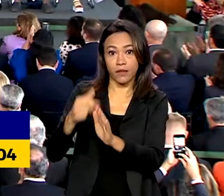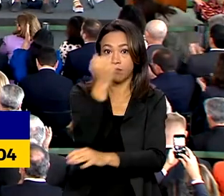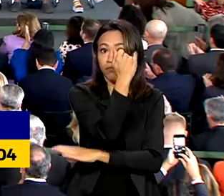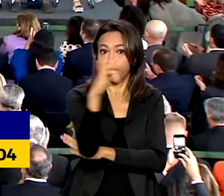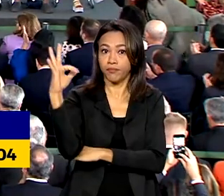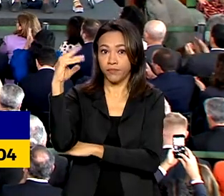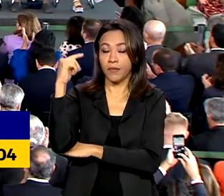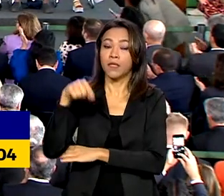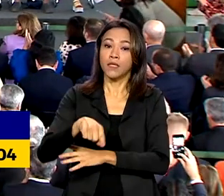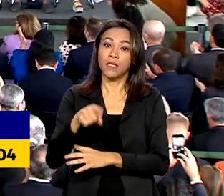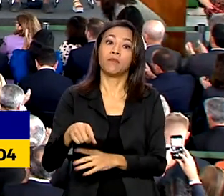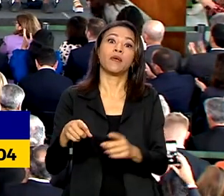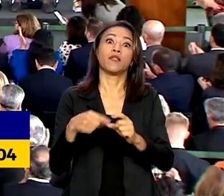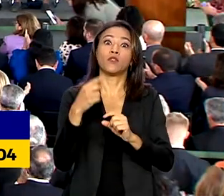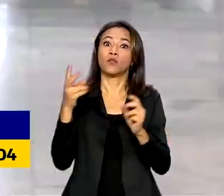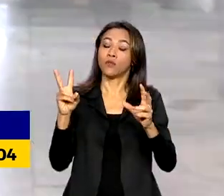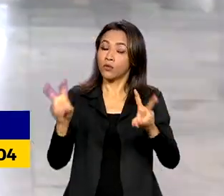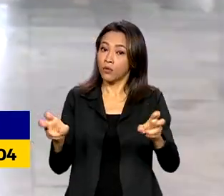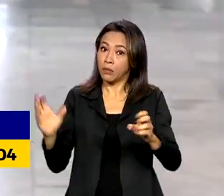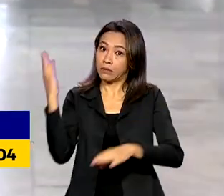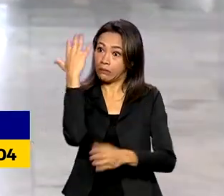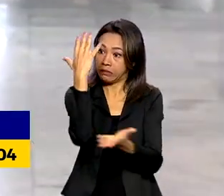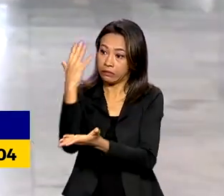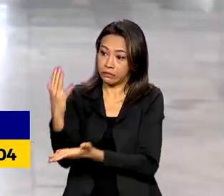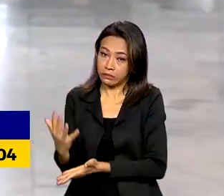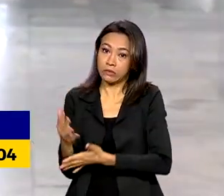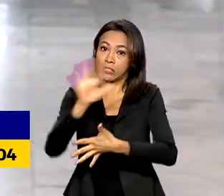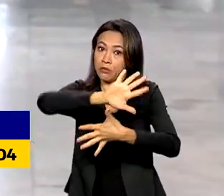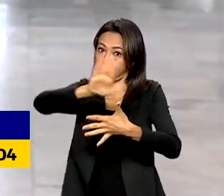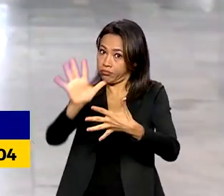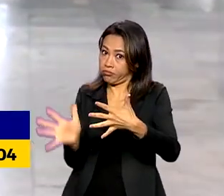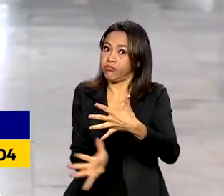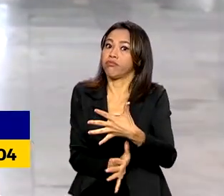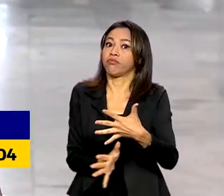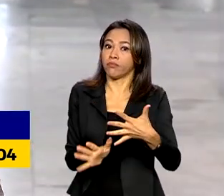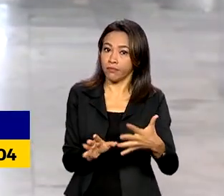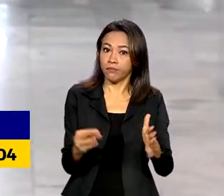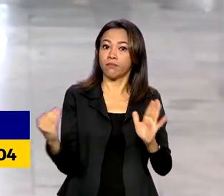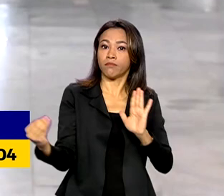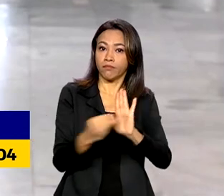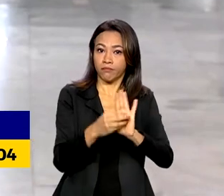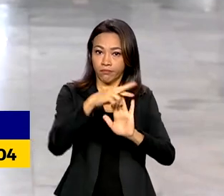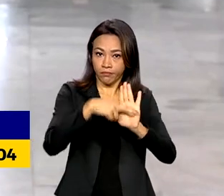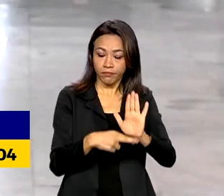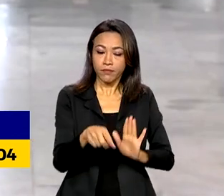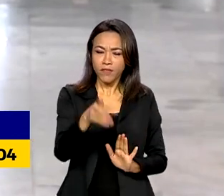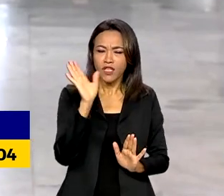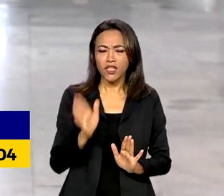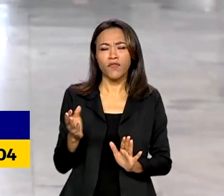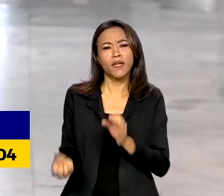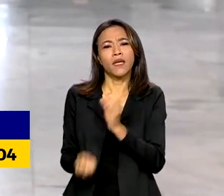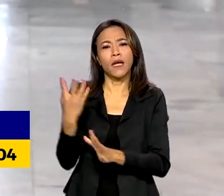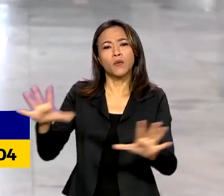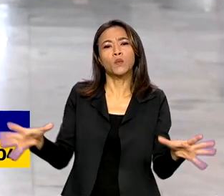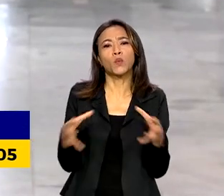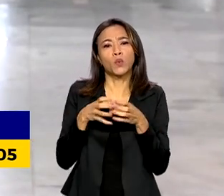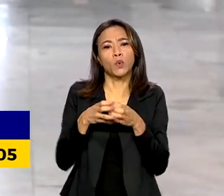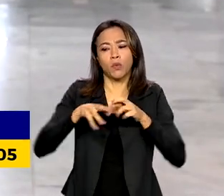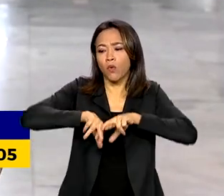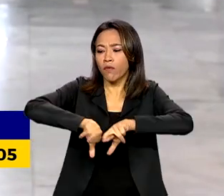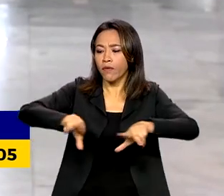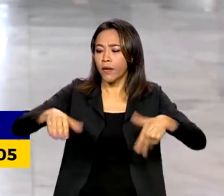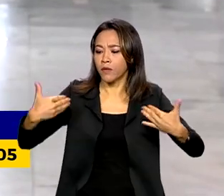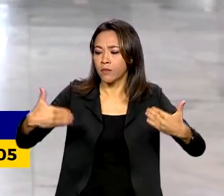desmatamento da Mata Atlântica. Foi criado um grupo formado por integrantes de vários ministérios para tratar da